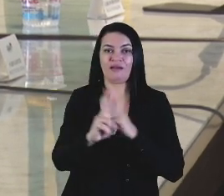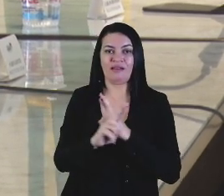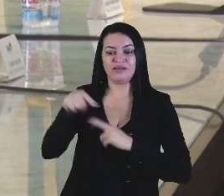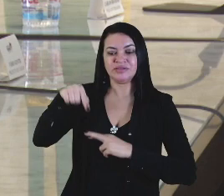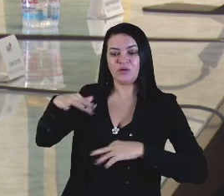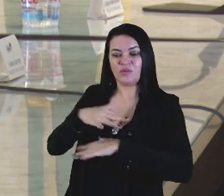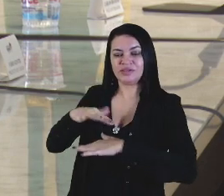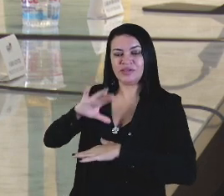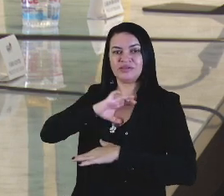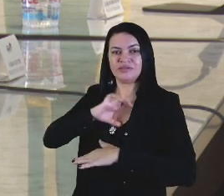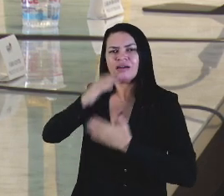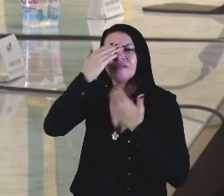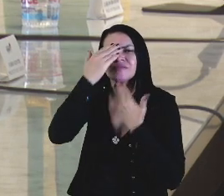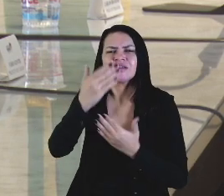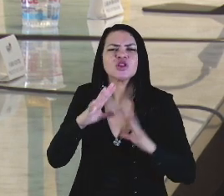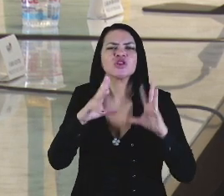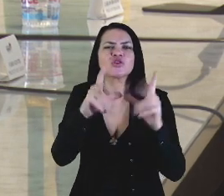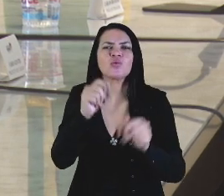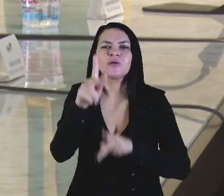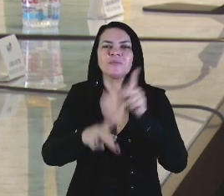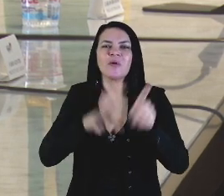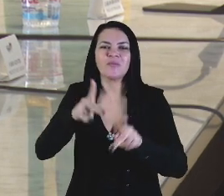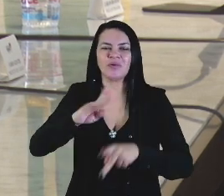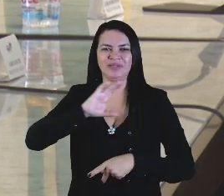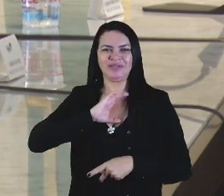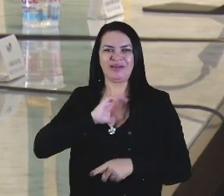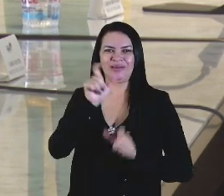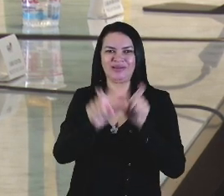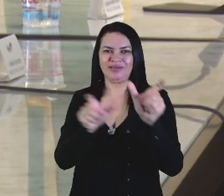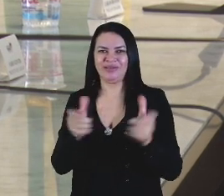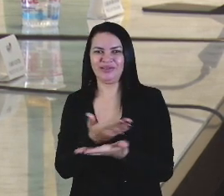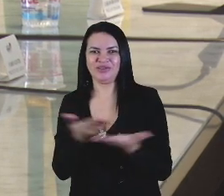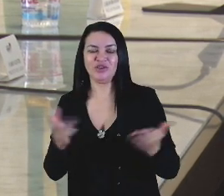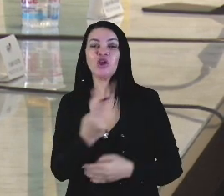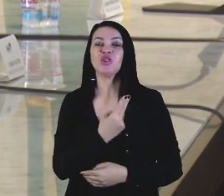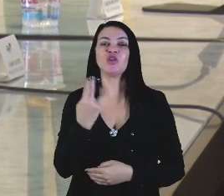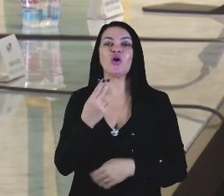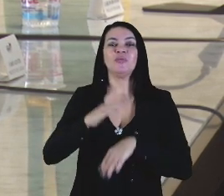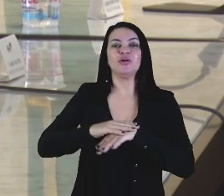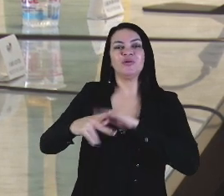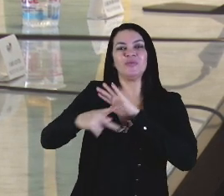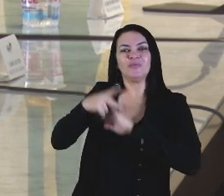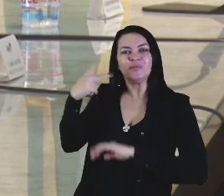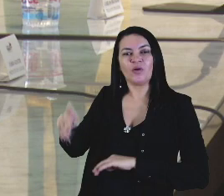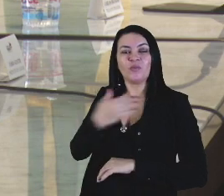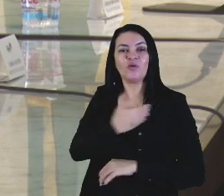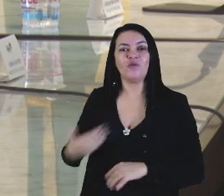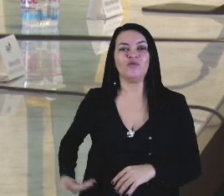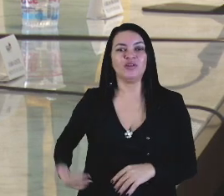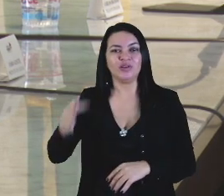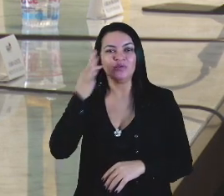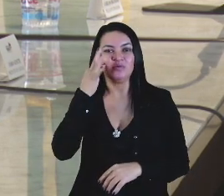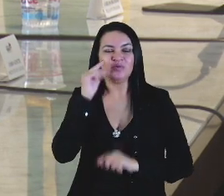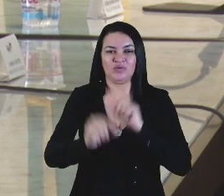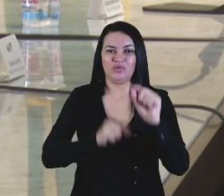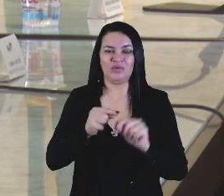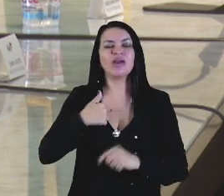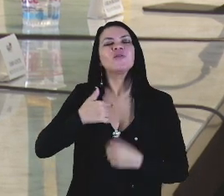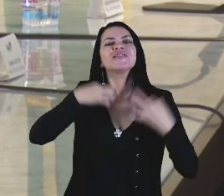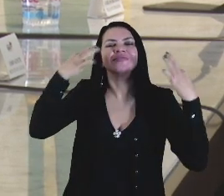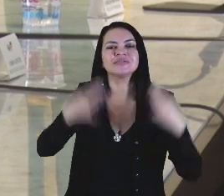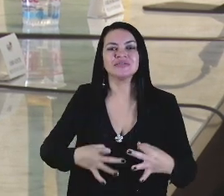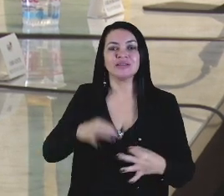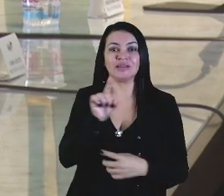Caxias, o agradecimento de toda a população caxiense, em nome do nosso governador Flávio Dino. Eu tenho certeza que Deus